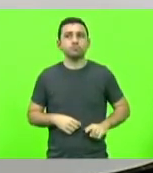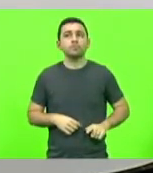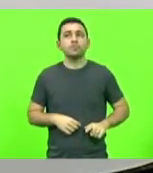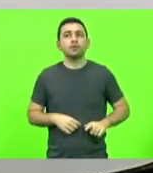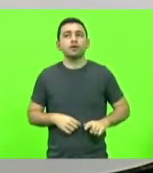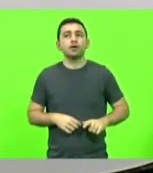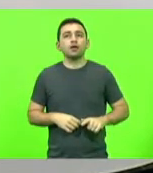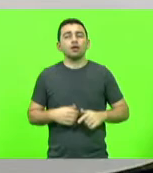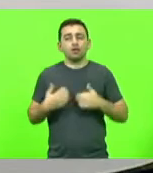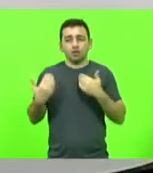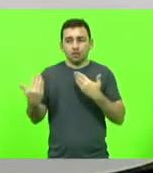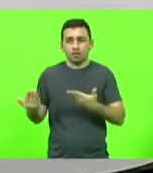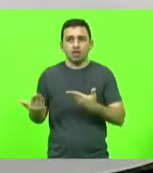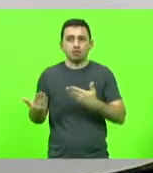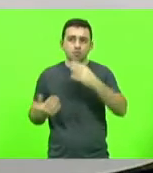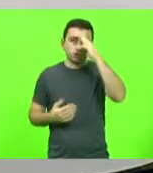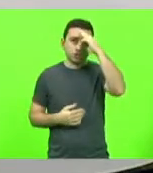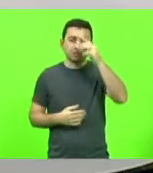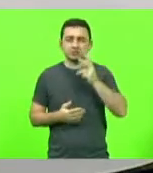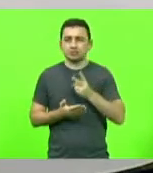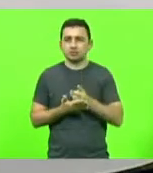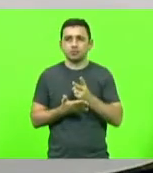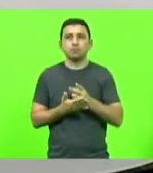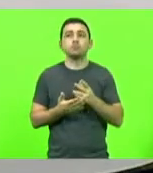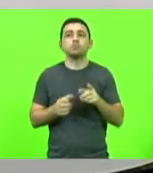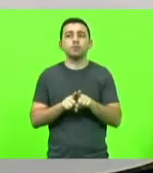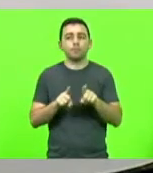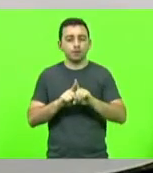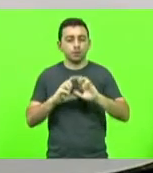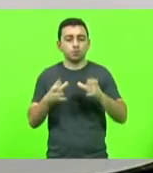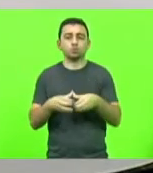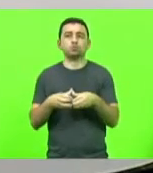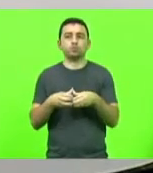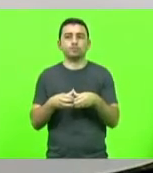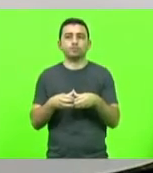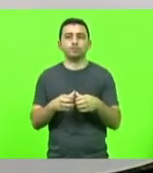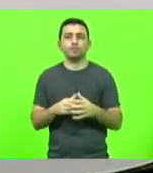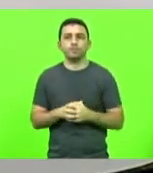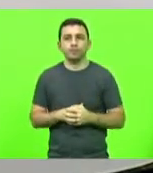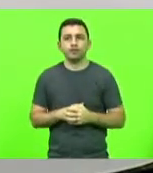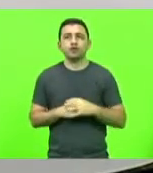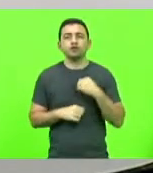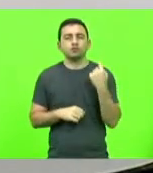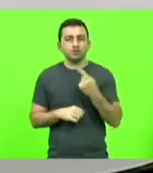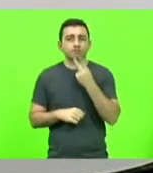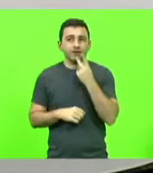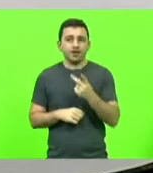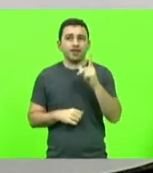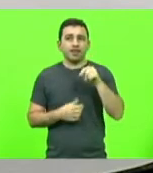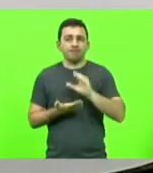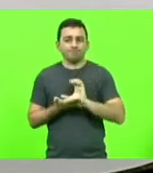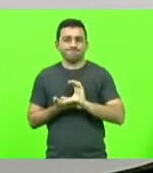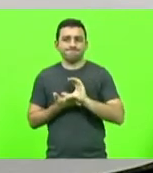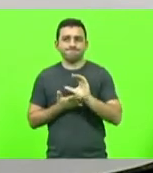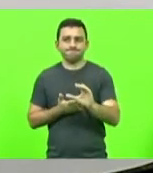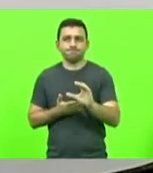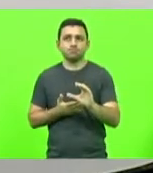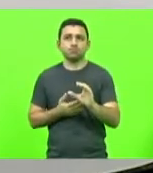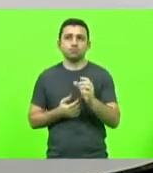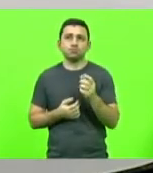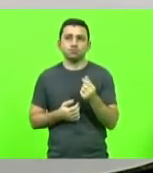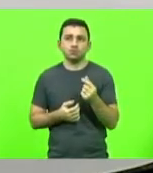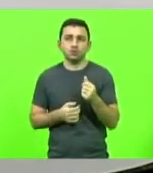pelo governador Moisés e pela sua equipe. Nós estamos falando de investimentos com recursos